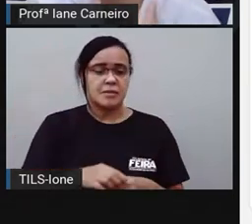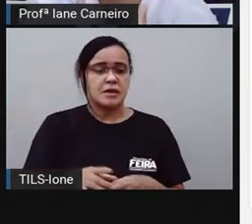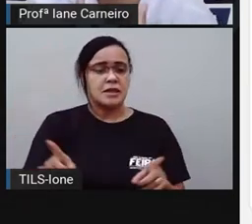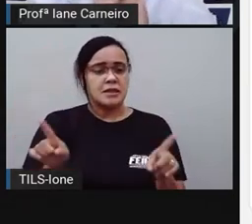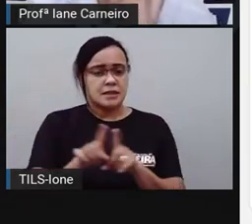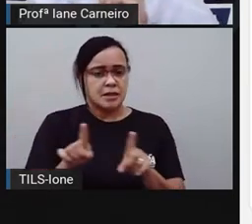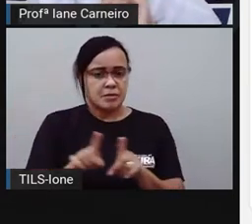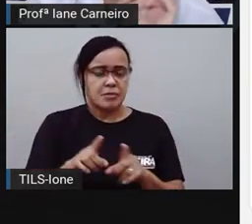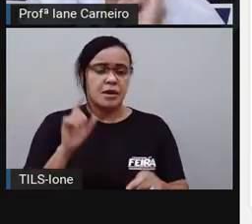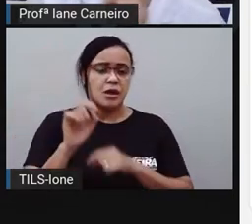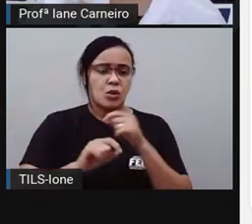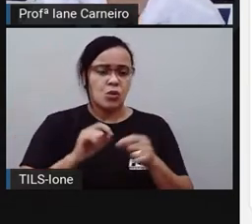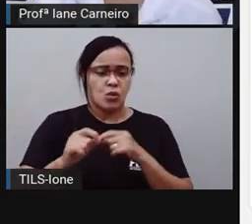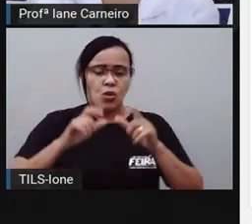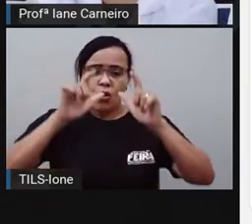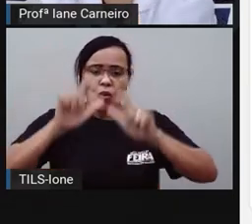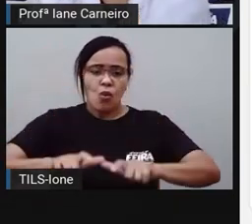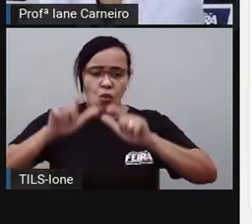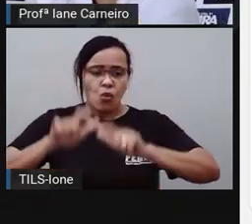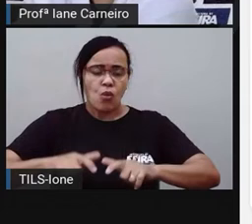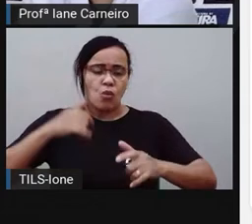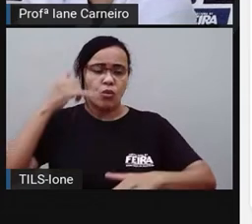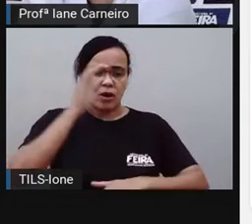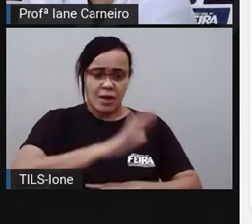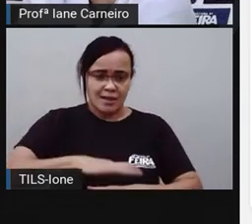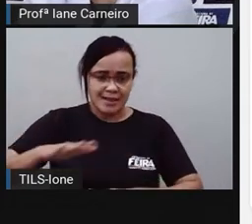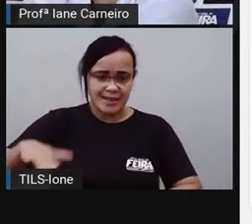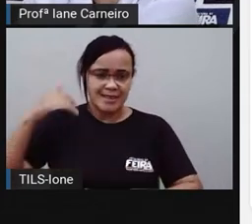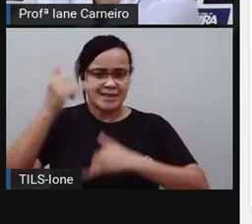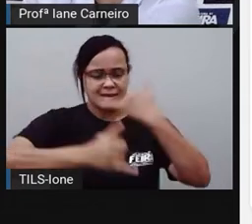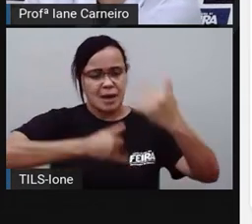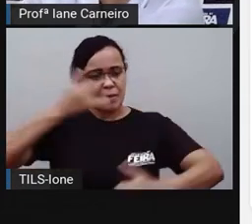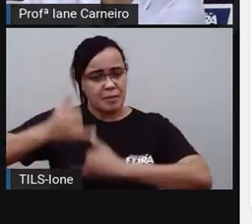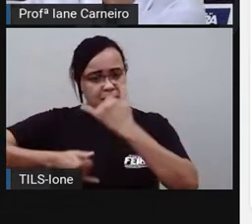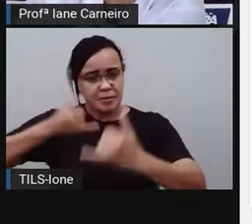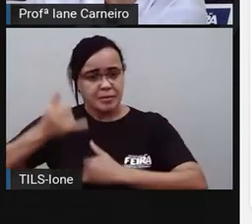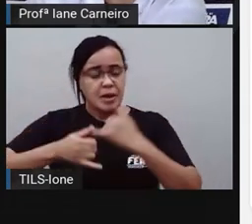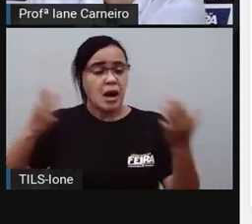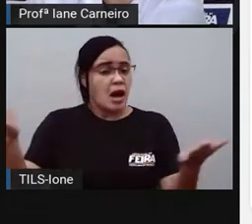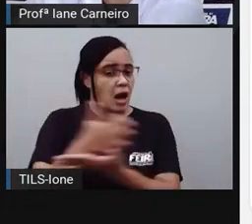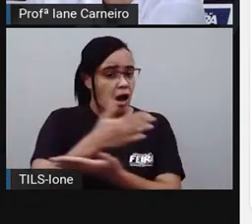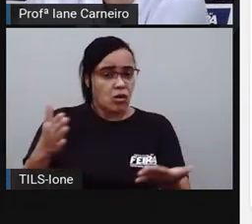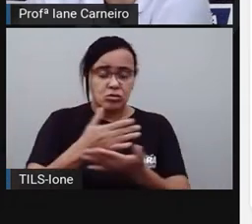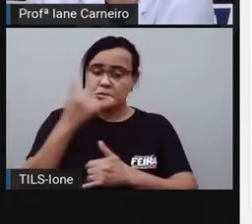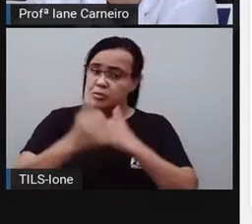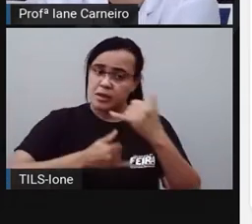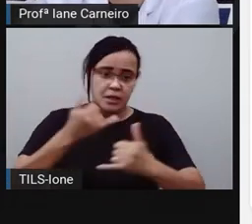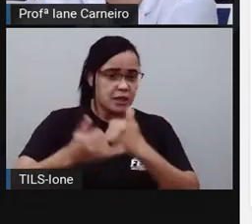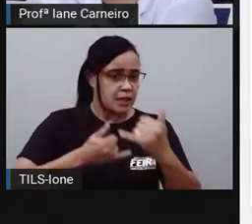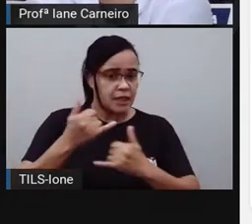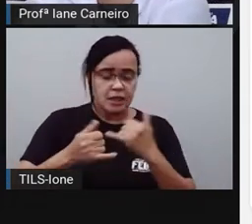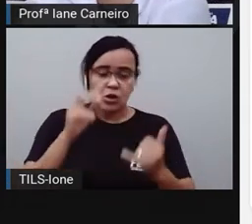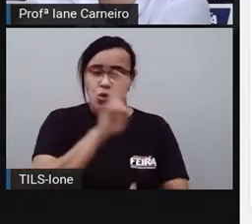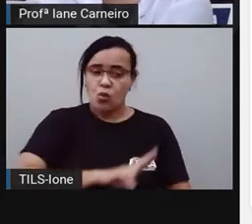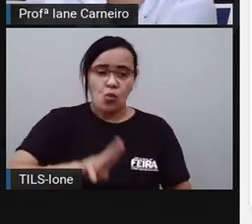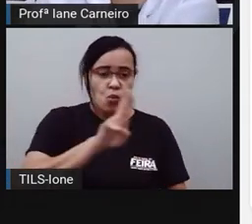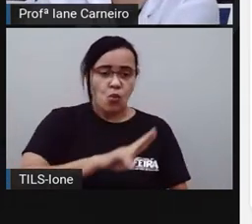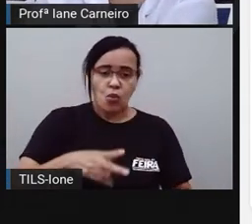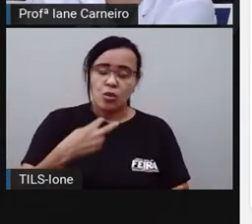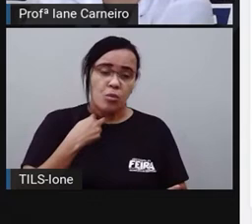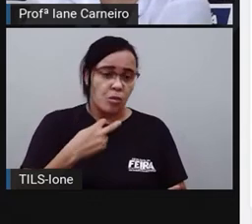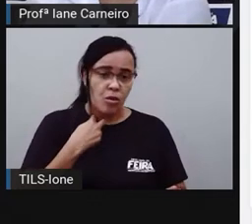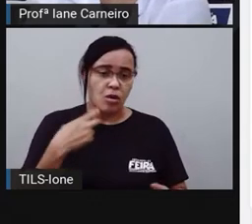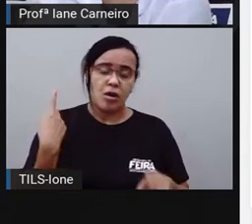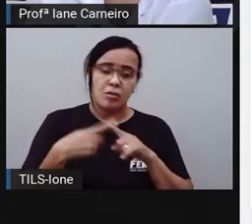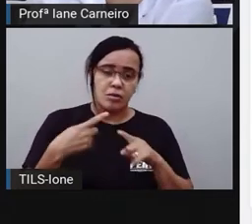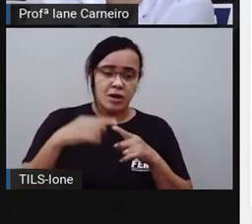tem brinquedos que as crianças não podem usar no parque, porque elas são pequenas demais, né? Então, aí, elas são impedidas